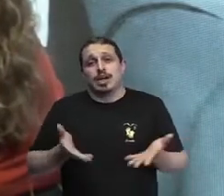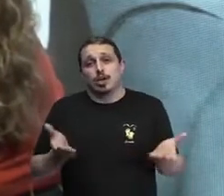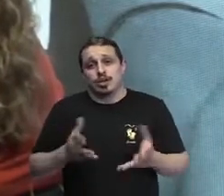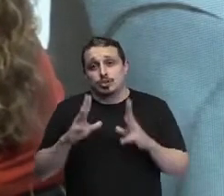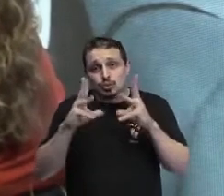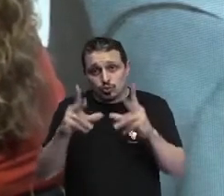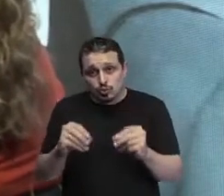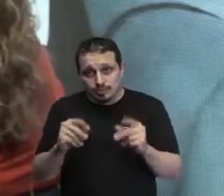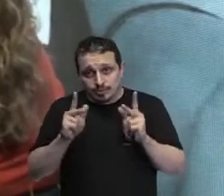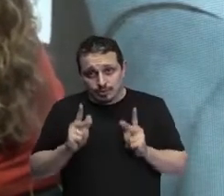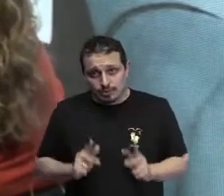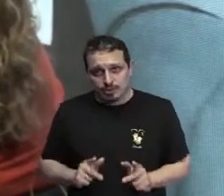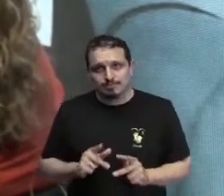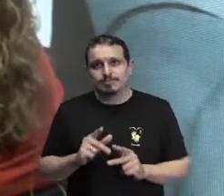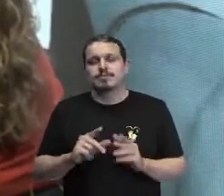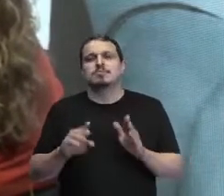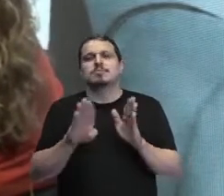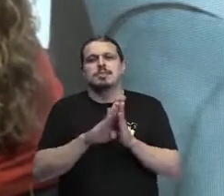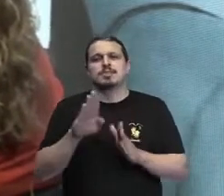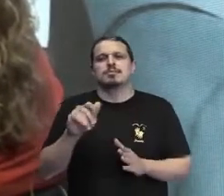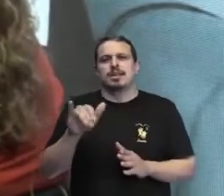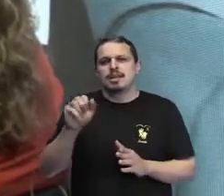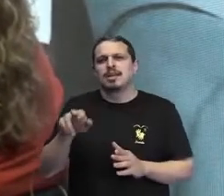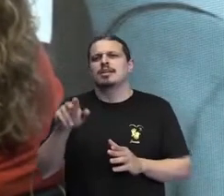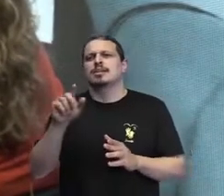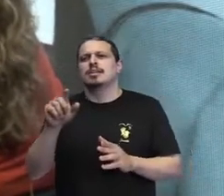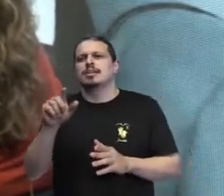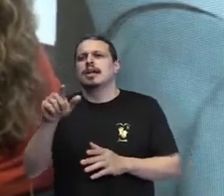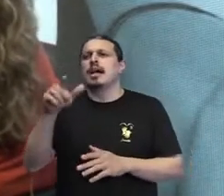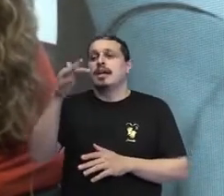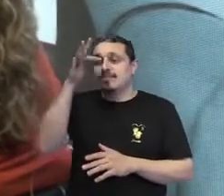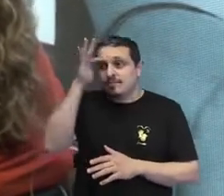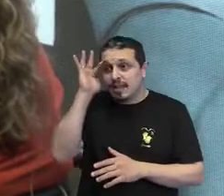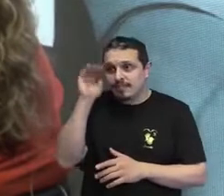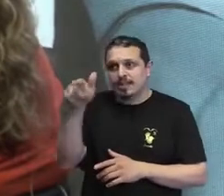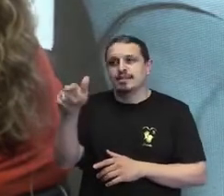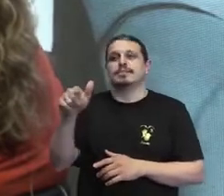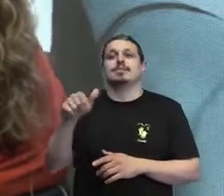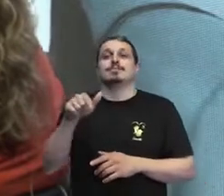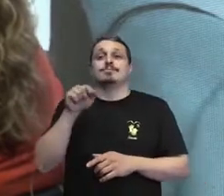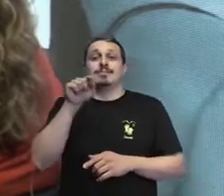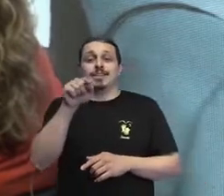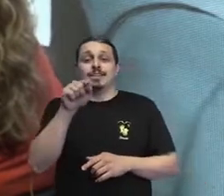você nos apresenta. O que que hoje a Lohane recebeu em troca dessa exposição?